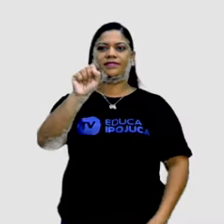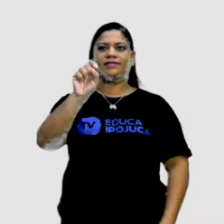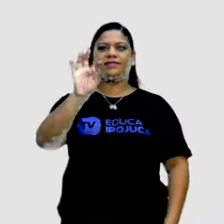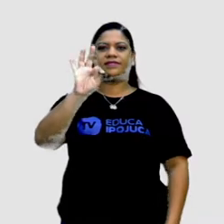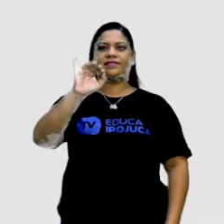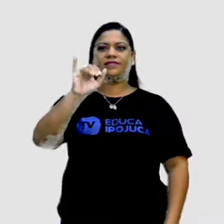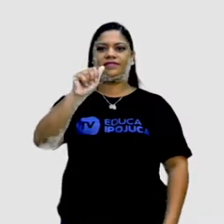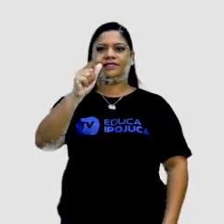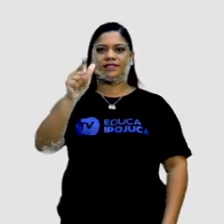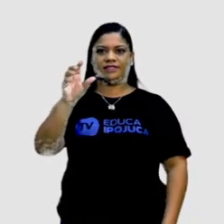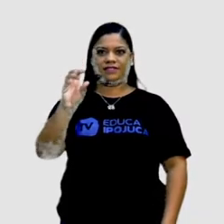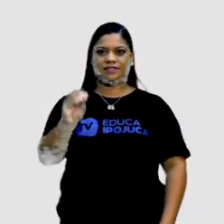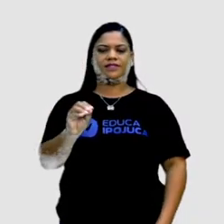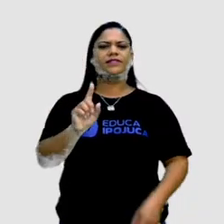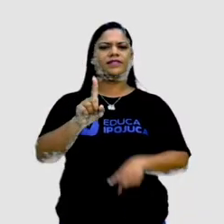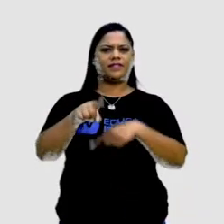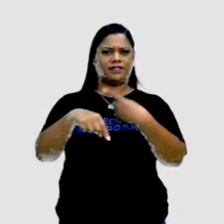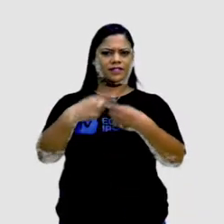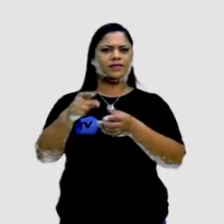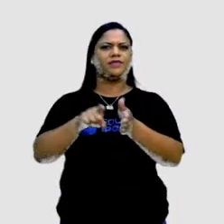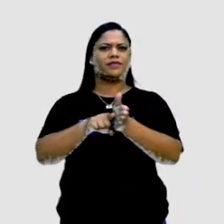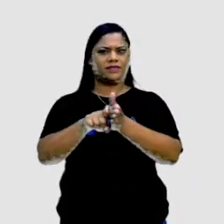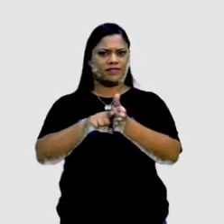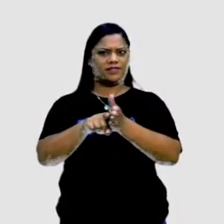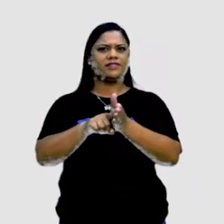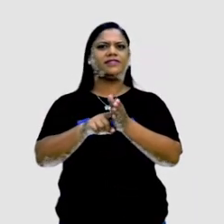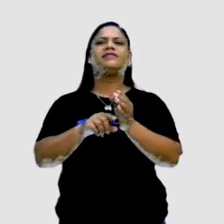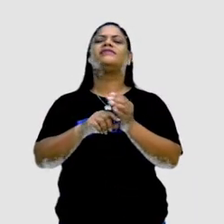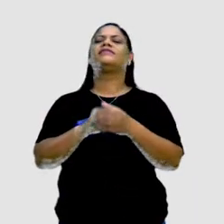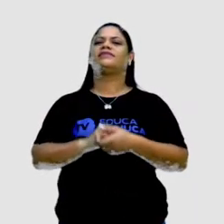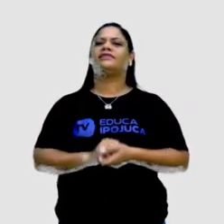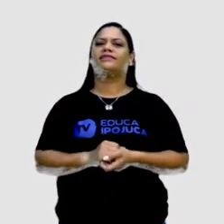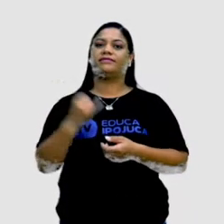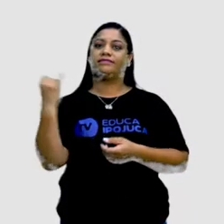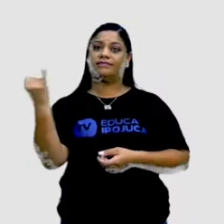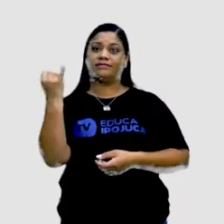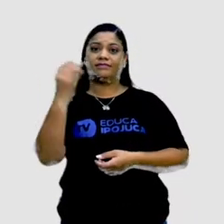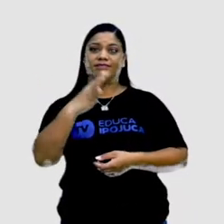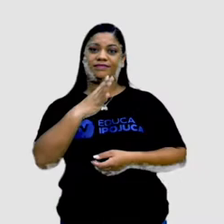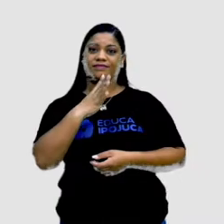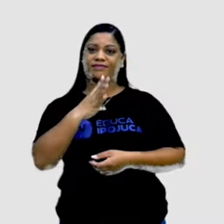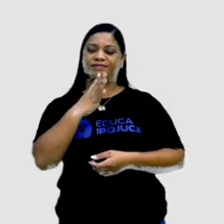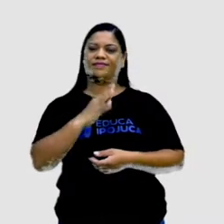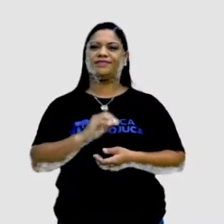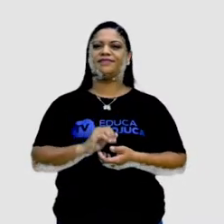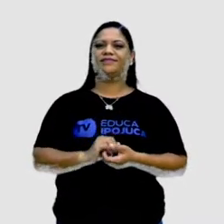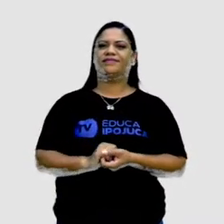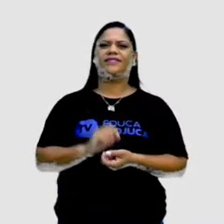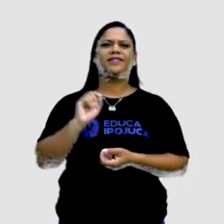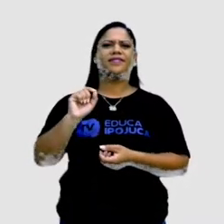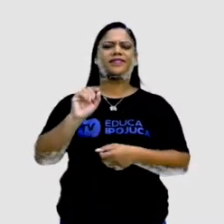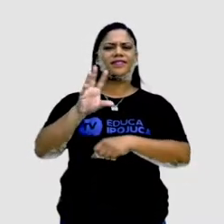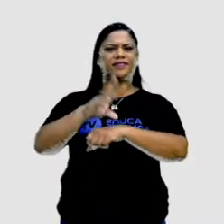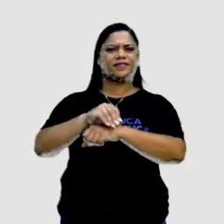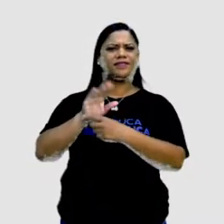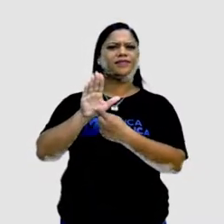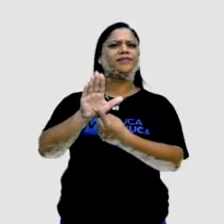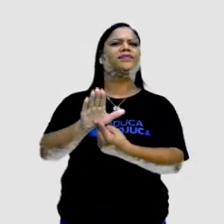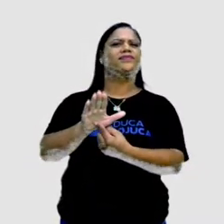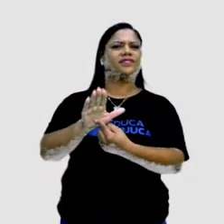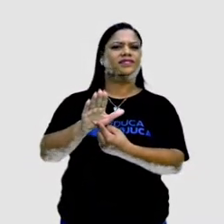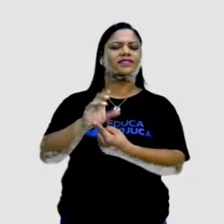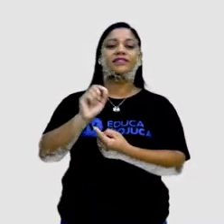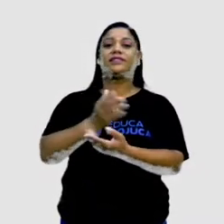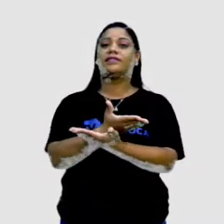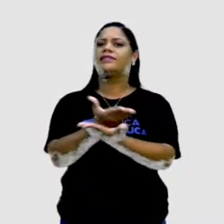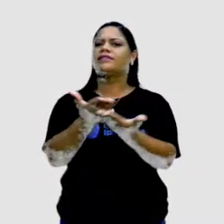ok? Depois dei uma pesquisadinha sobre ele, vale a pena conhecer, ok pessoal? E aí, o que essas fotos nos revelam? O que